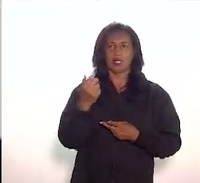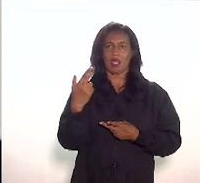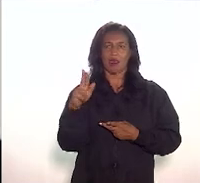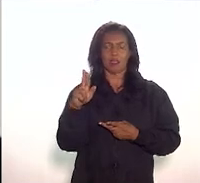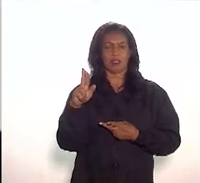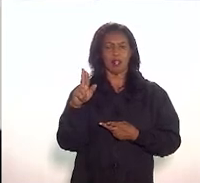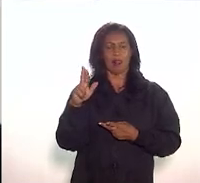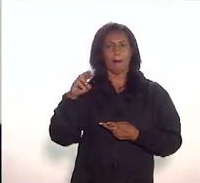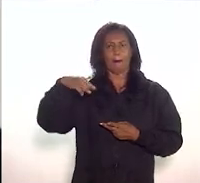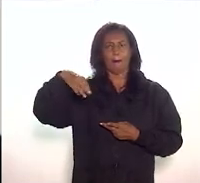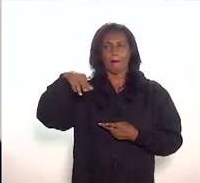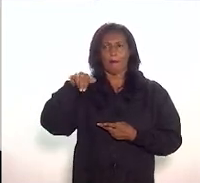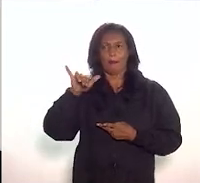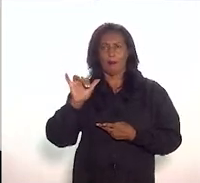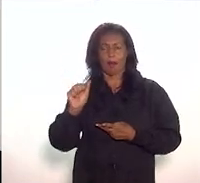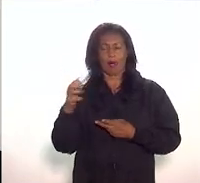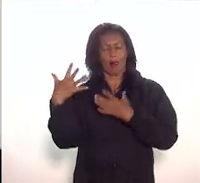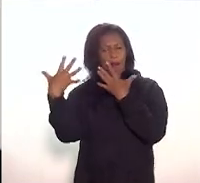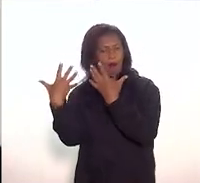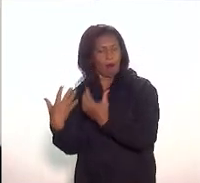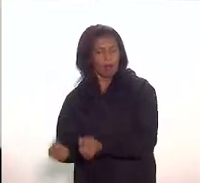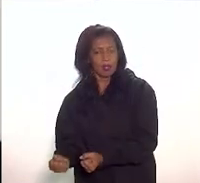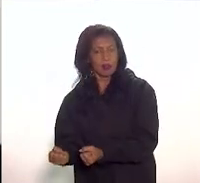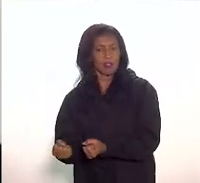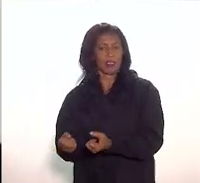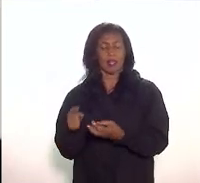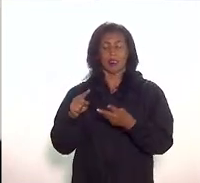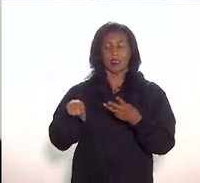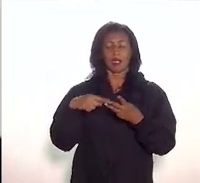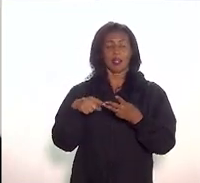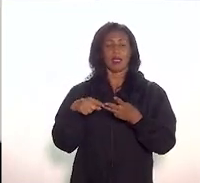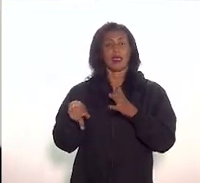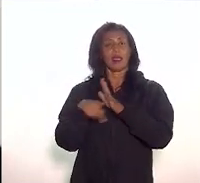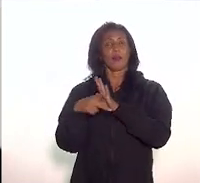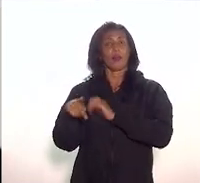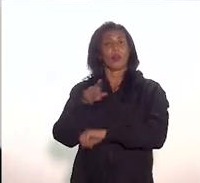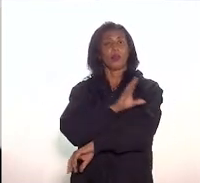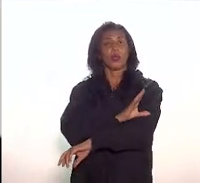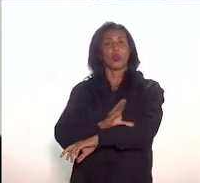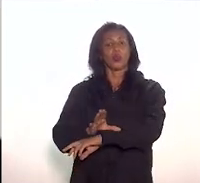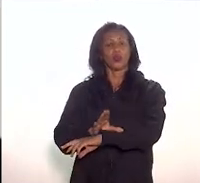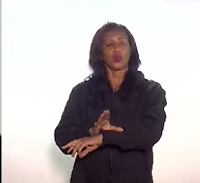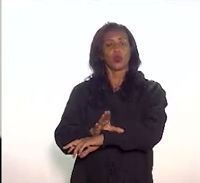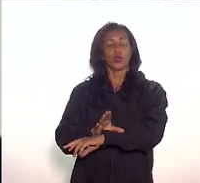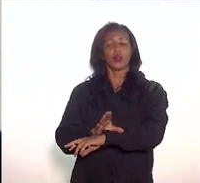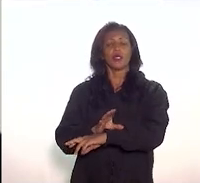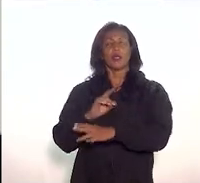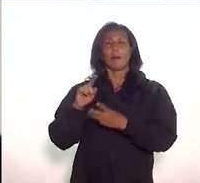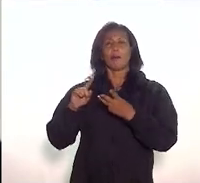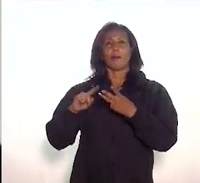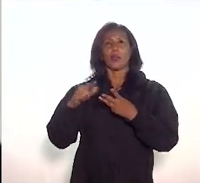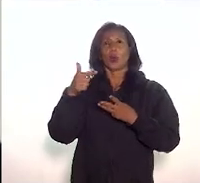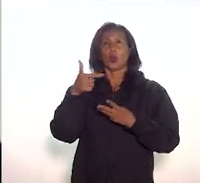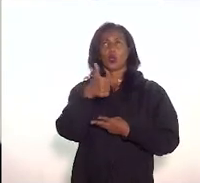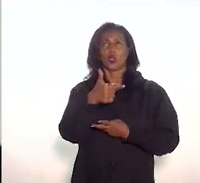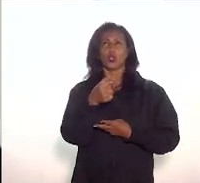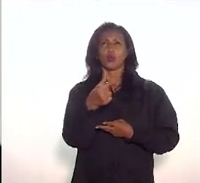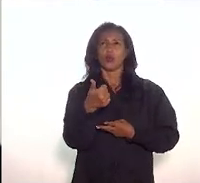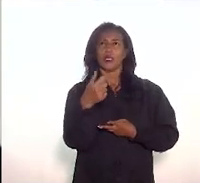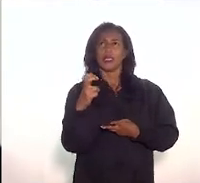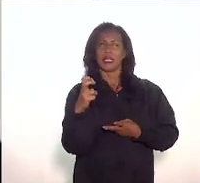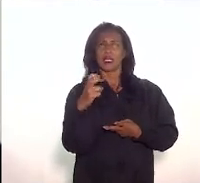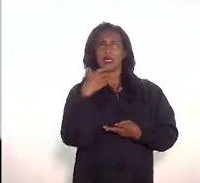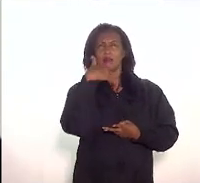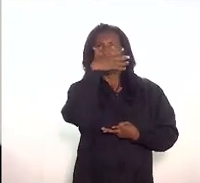a parte da cultura na época não fez sequer um inventário da escadaria. Em 2015, um outro deputado, que agora